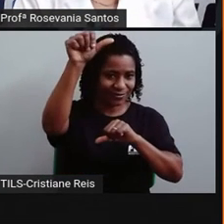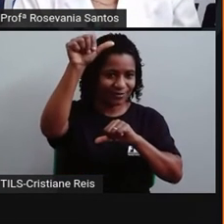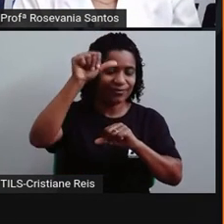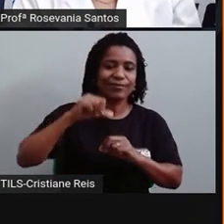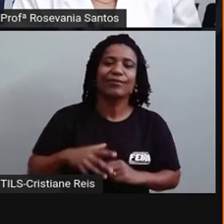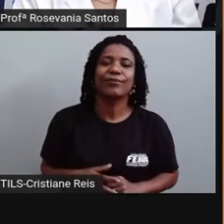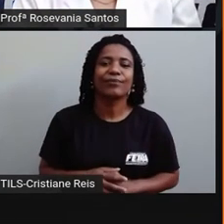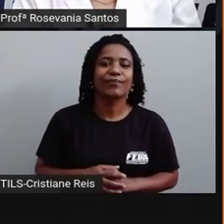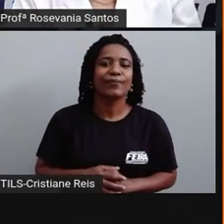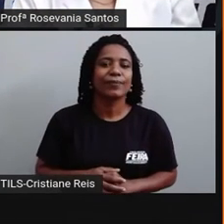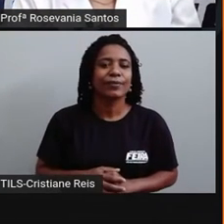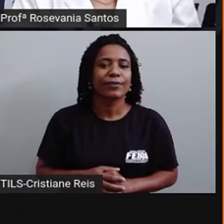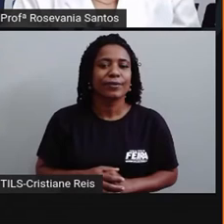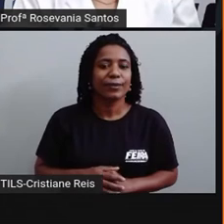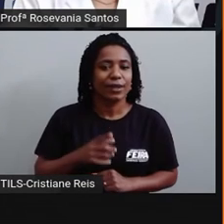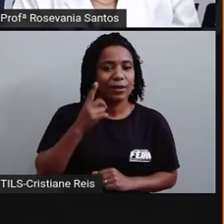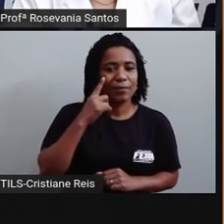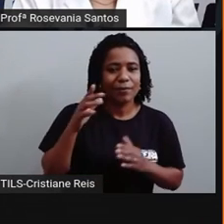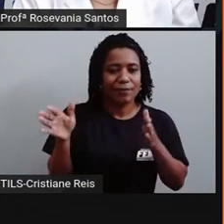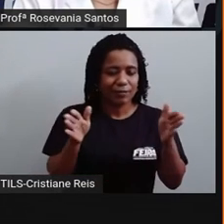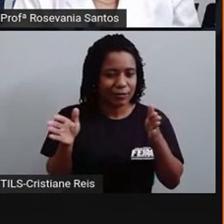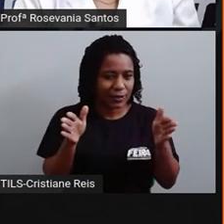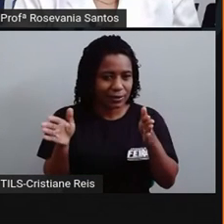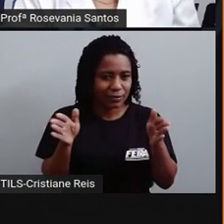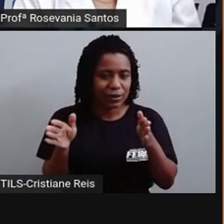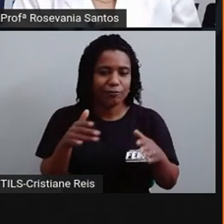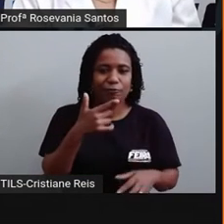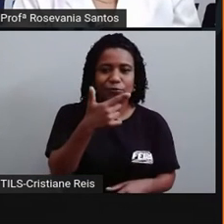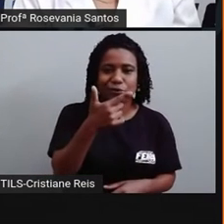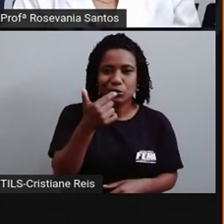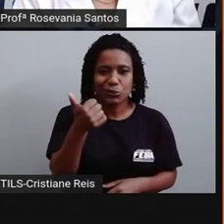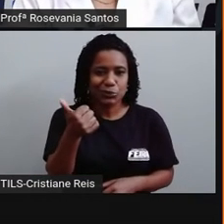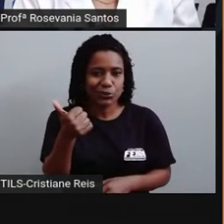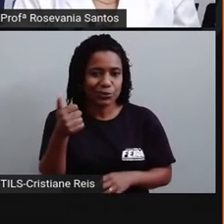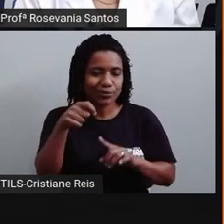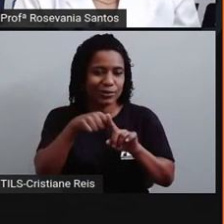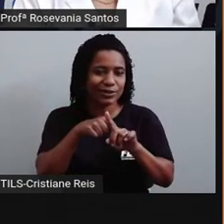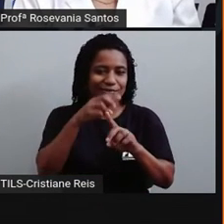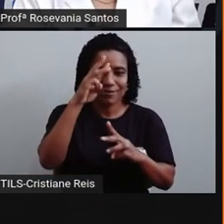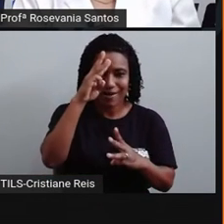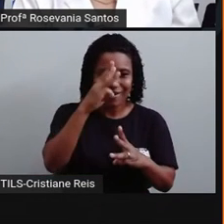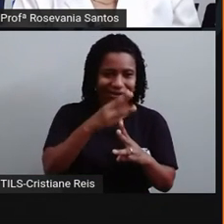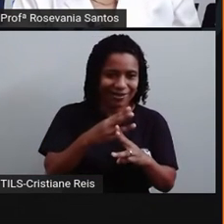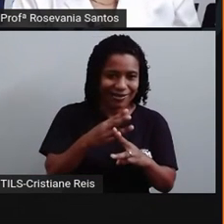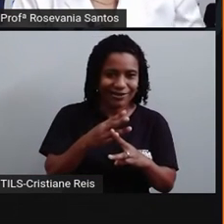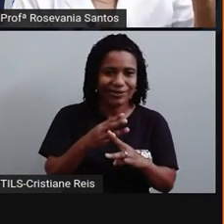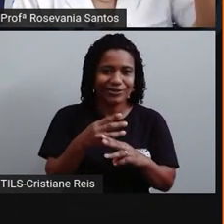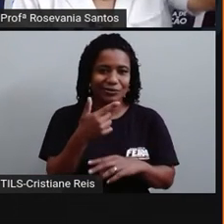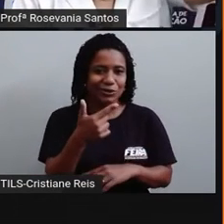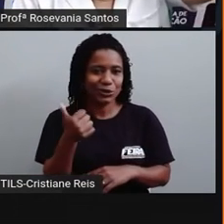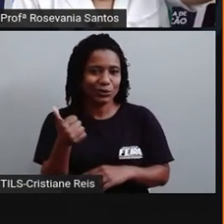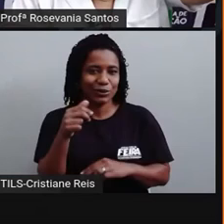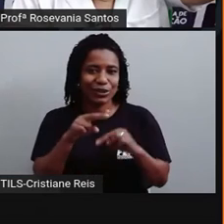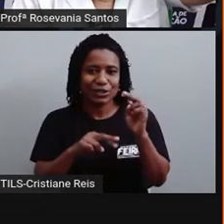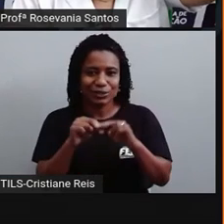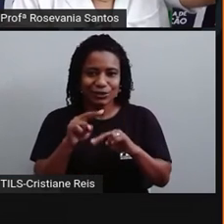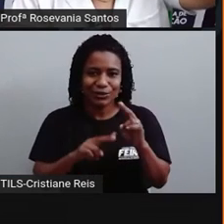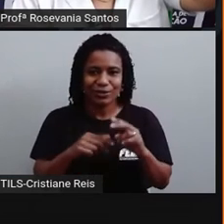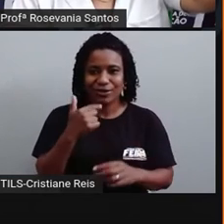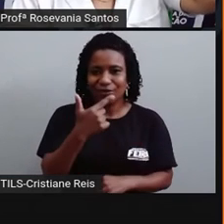ocorrem? Dia 21 de março, 21 de junho, 22 a 23 de setembro, e